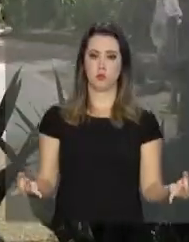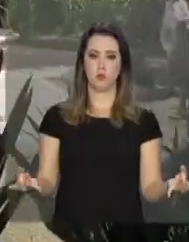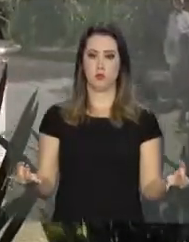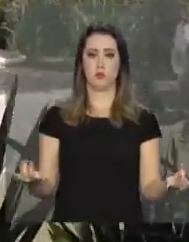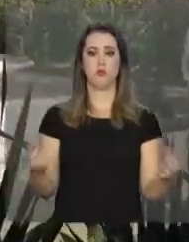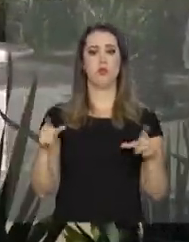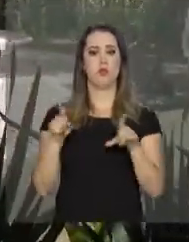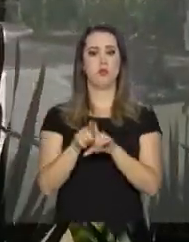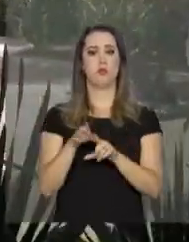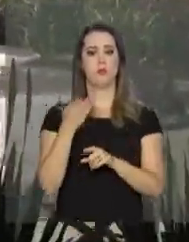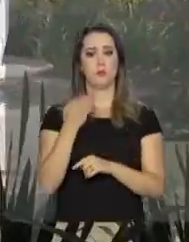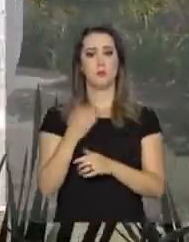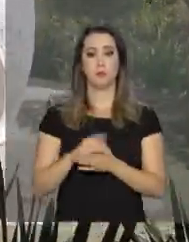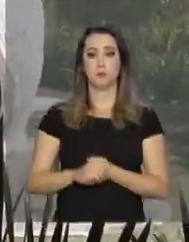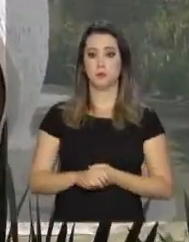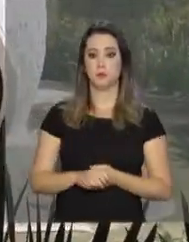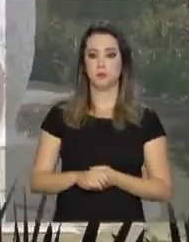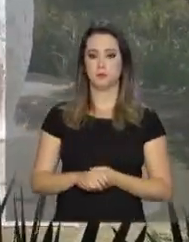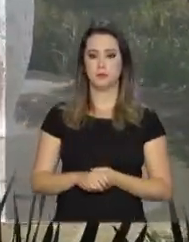o Gota Setson.